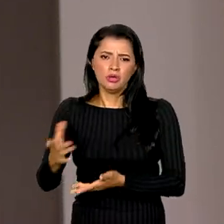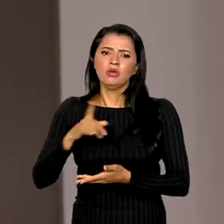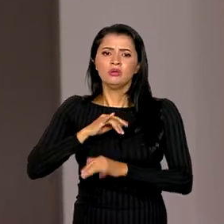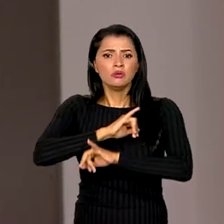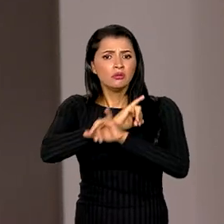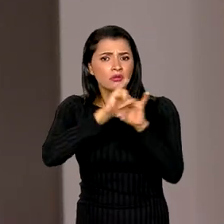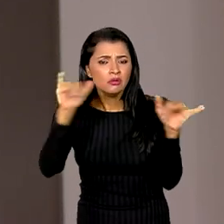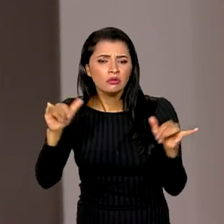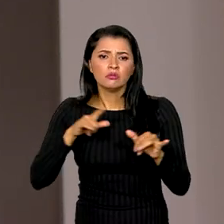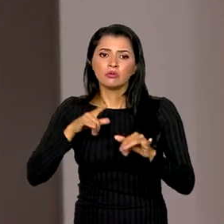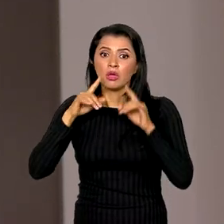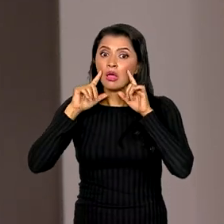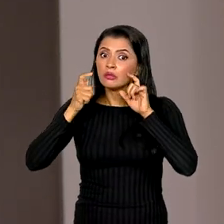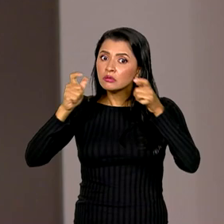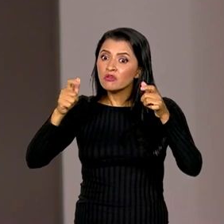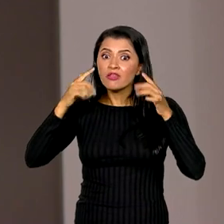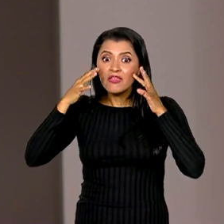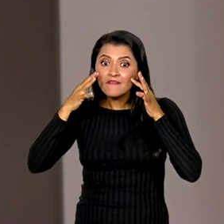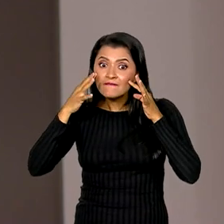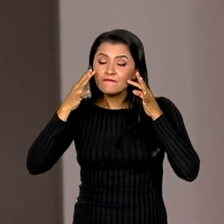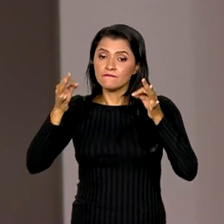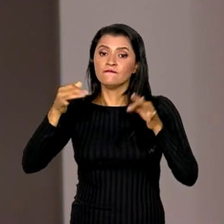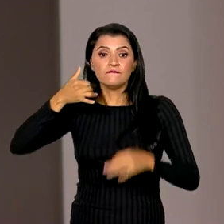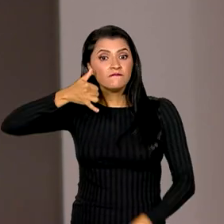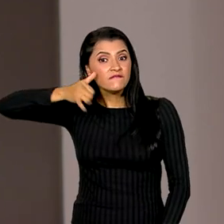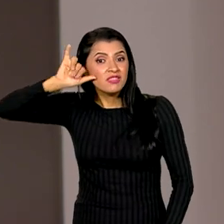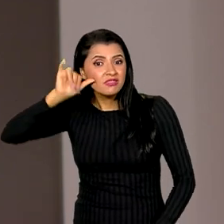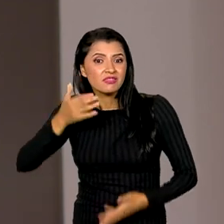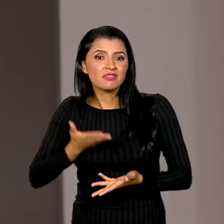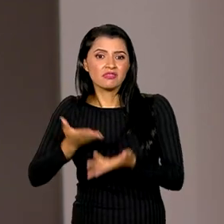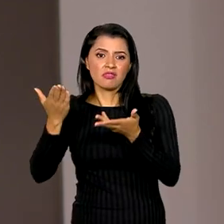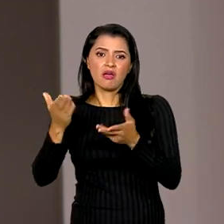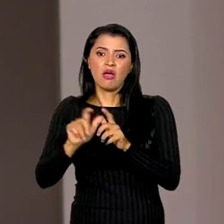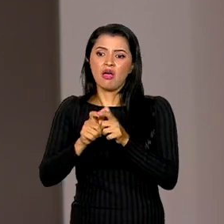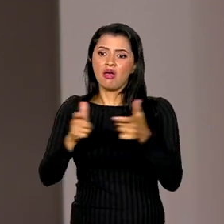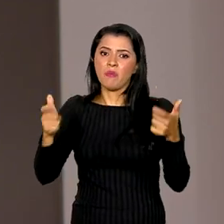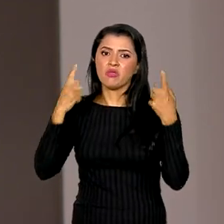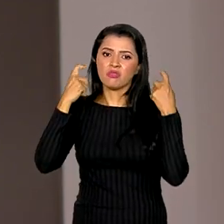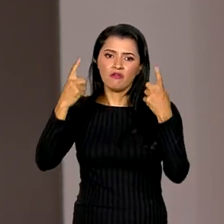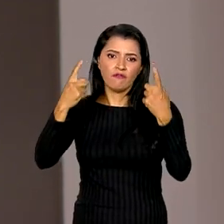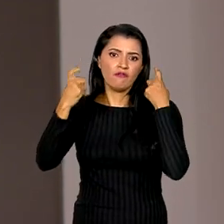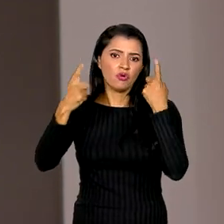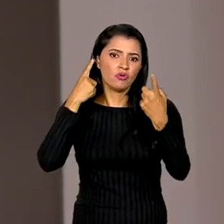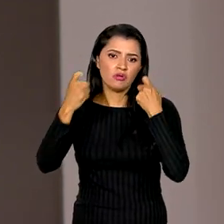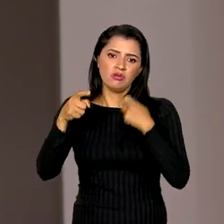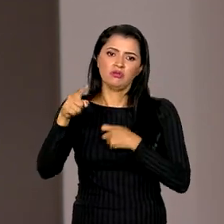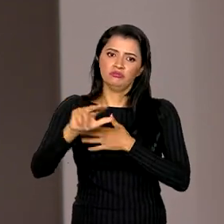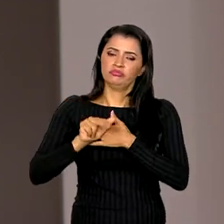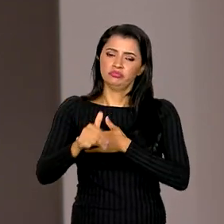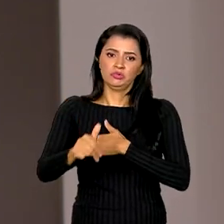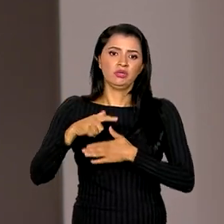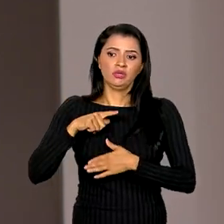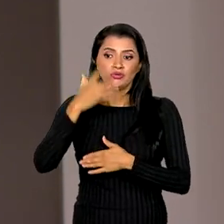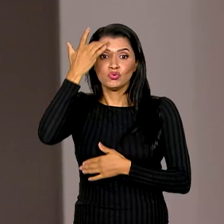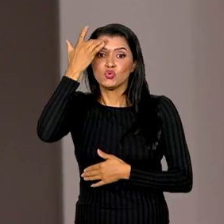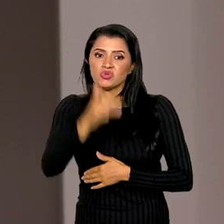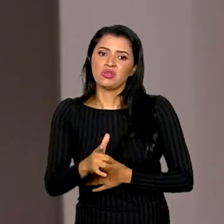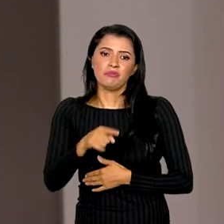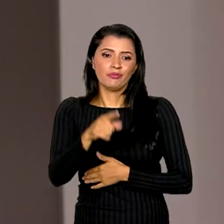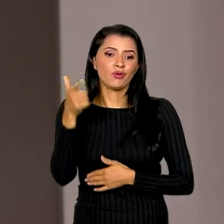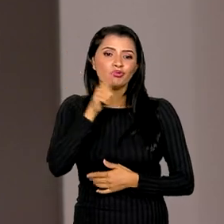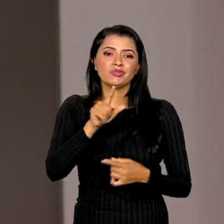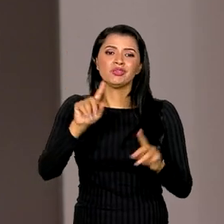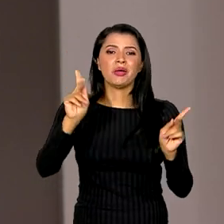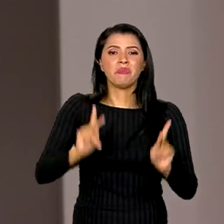máxima contenção para evitar uma escalada da violência com consequências imprevisíveis para a